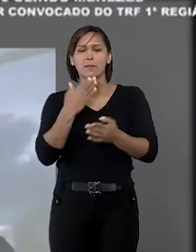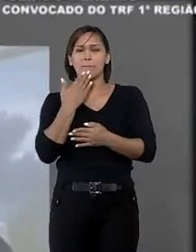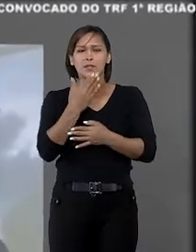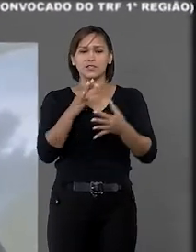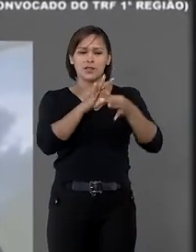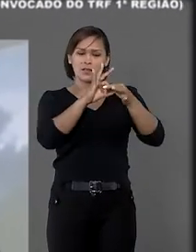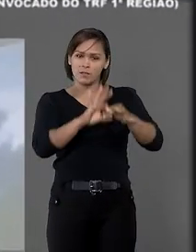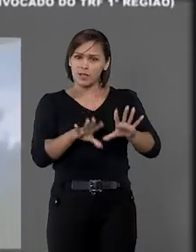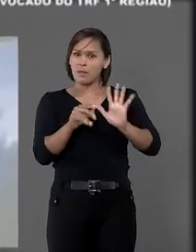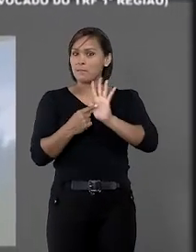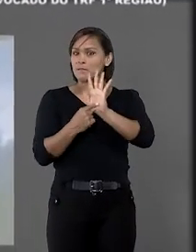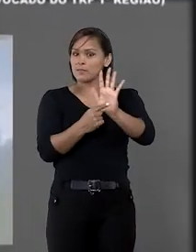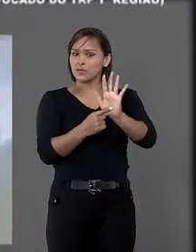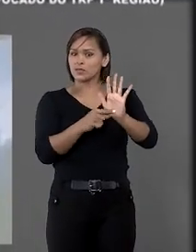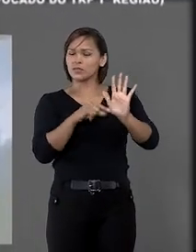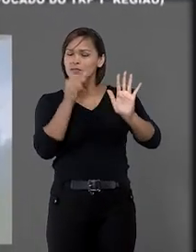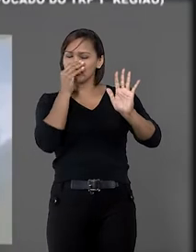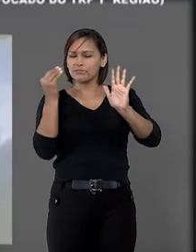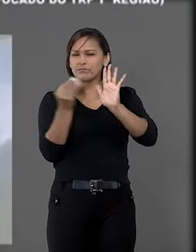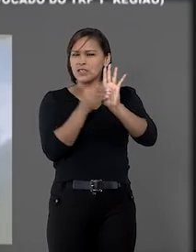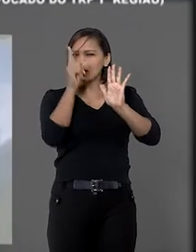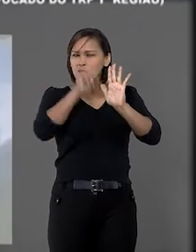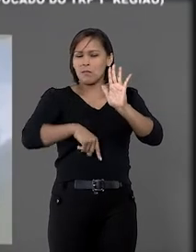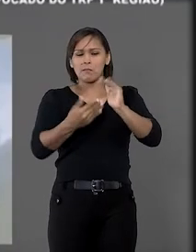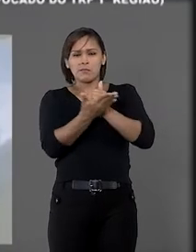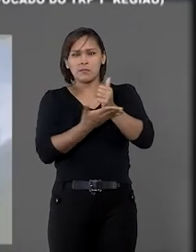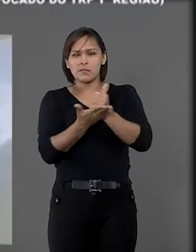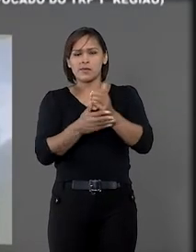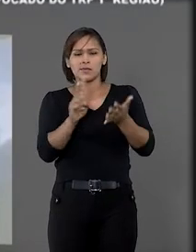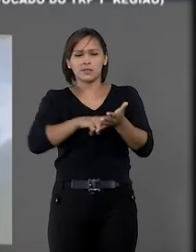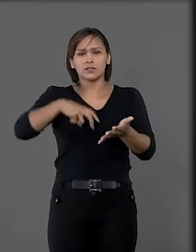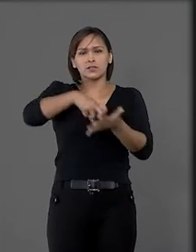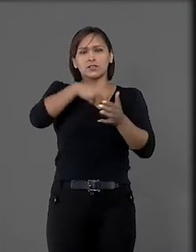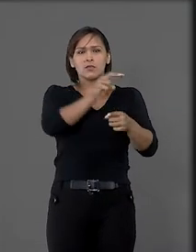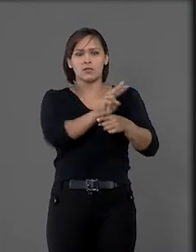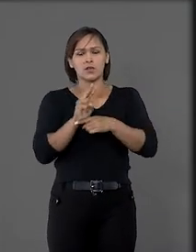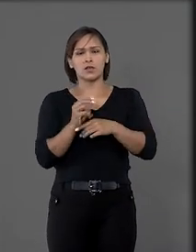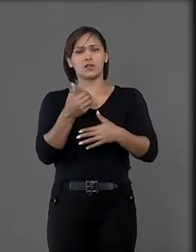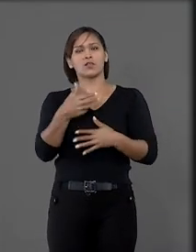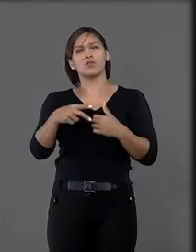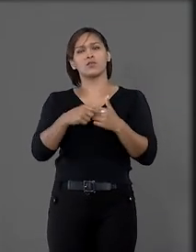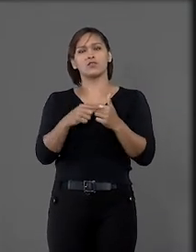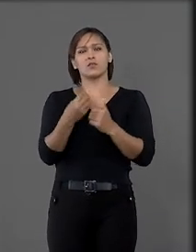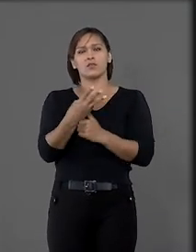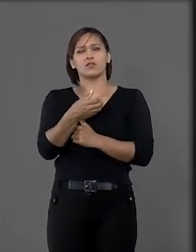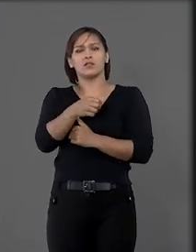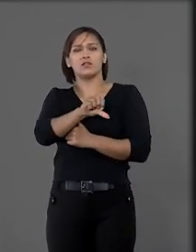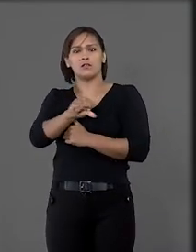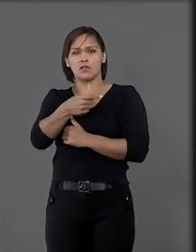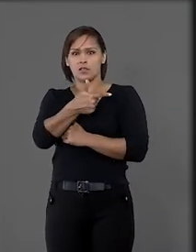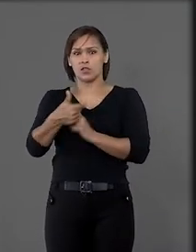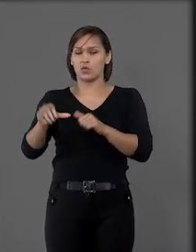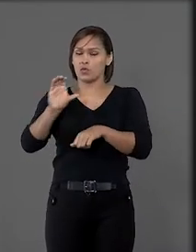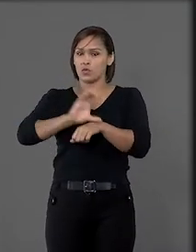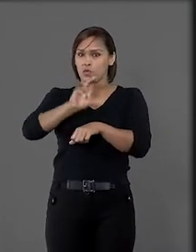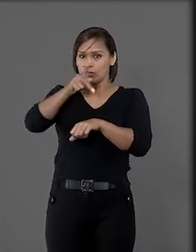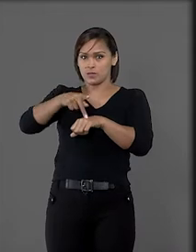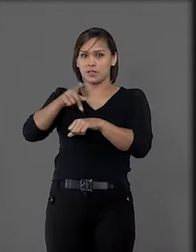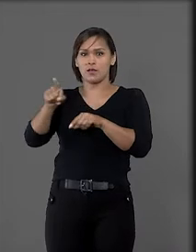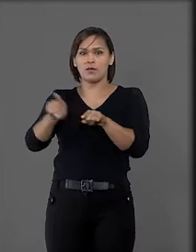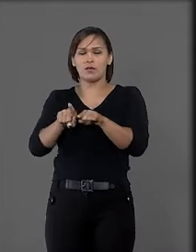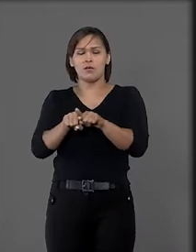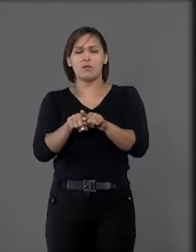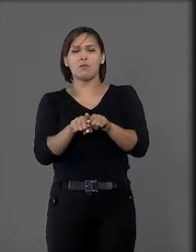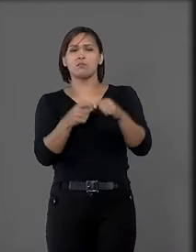apelar em liberdade se mostra idônea, seja com base na execução provisória do artigo 492 do Código de Processo